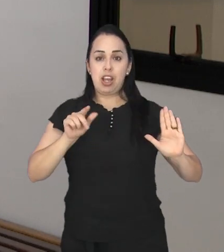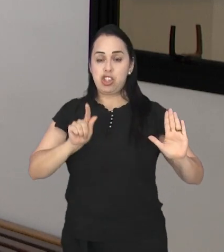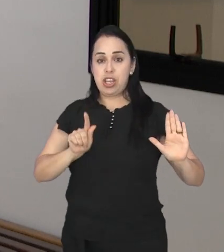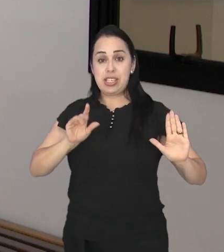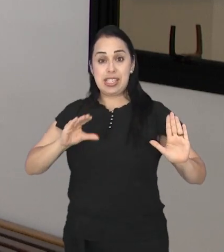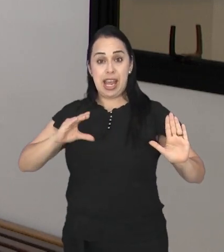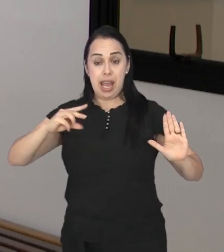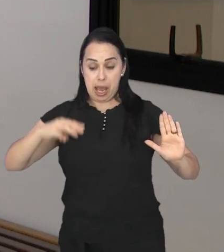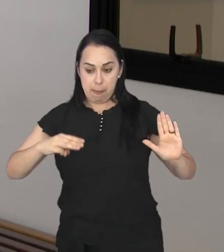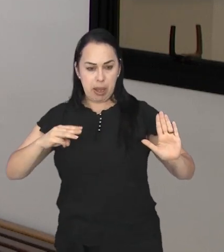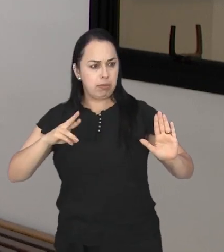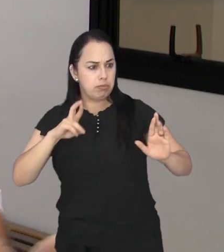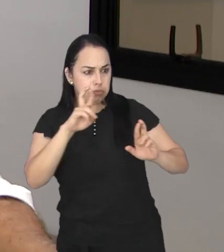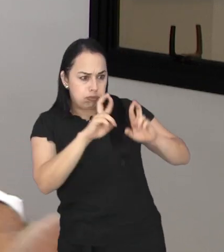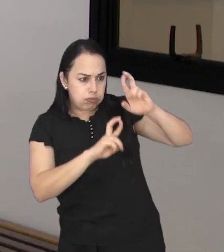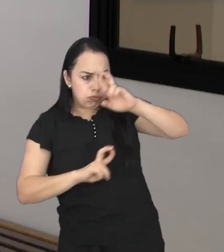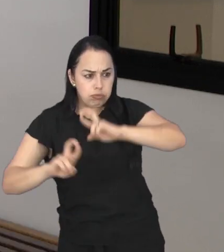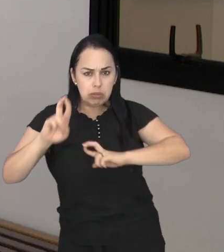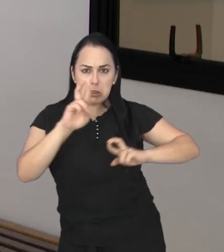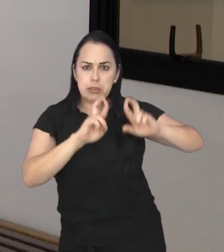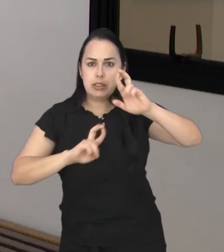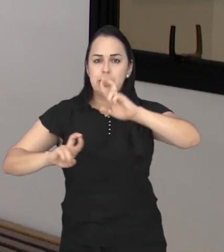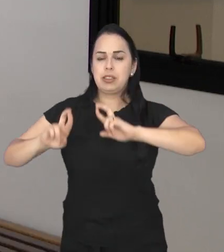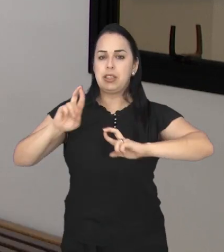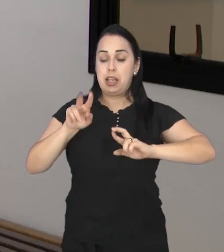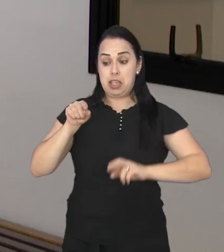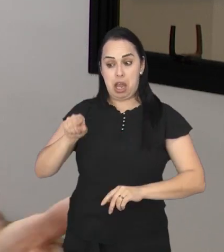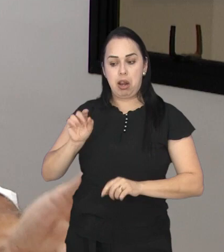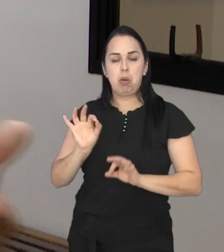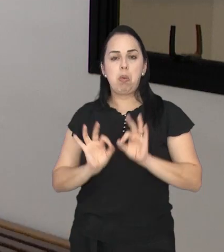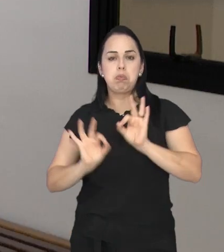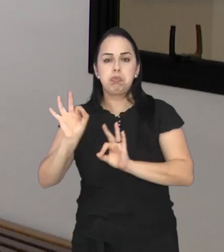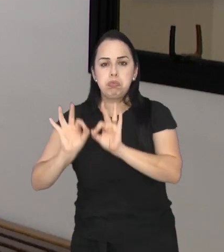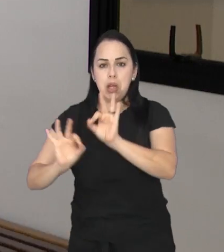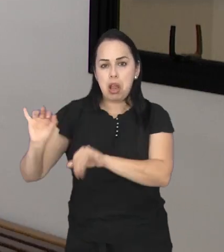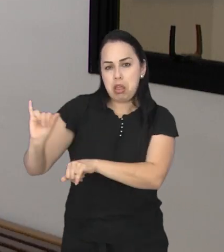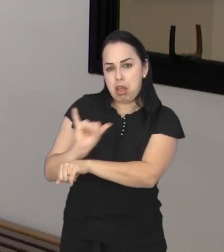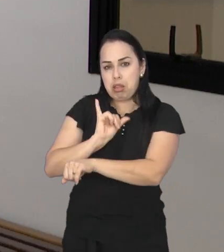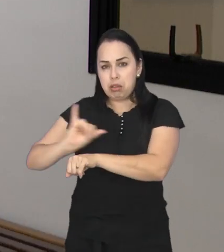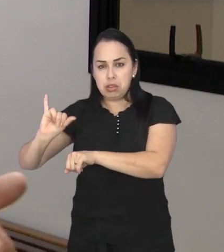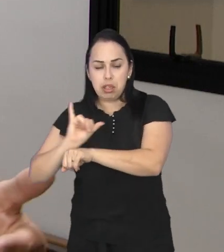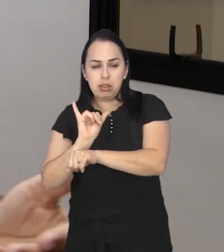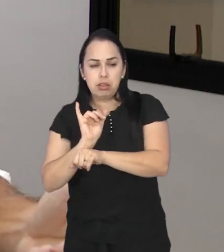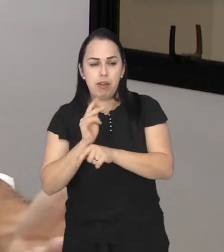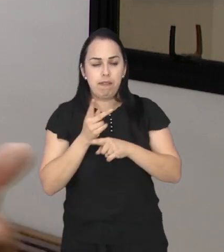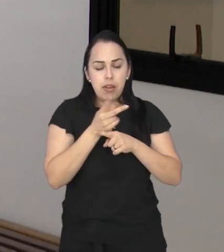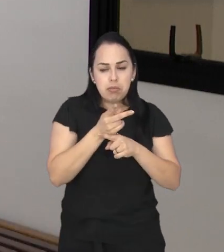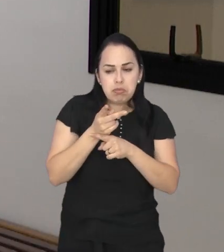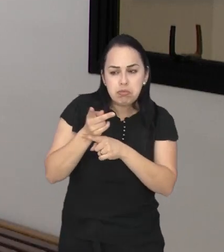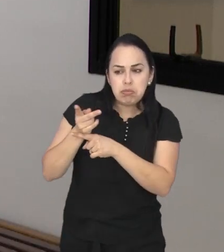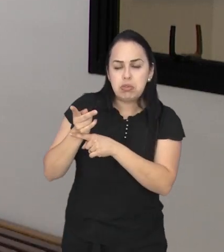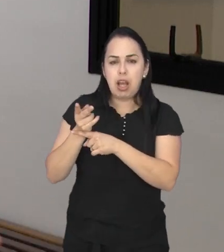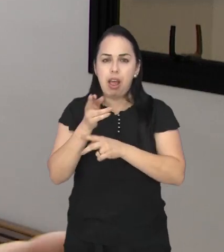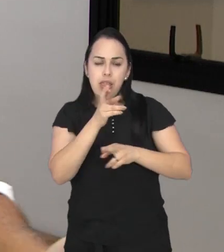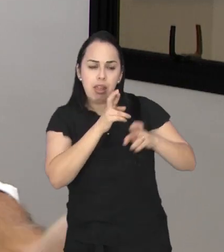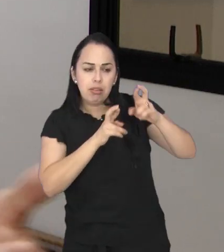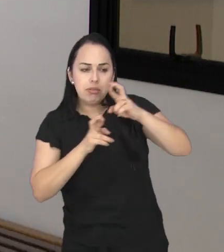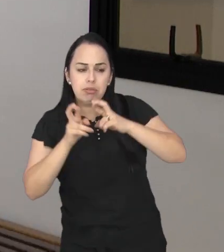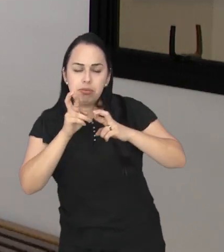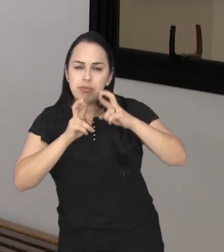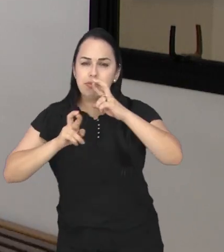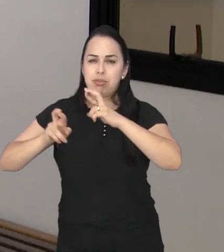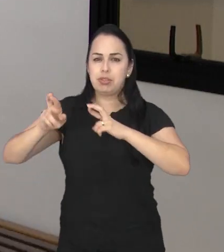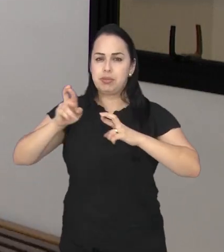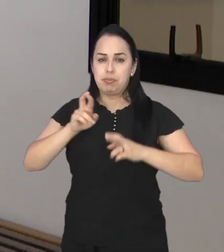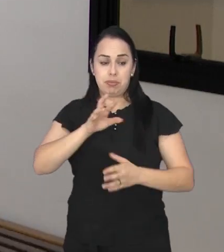Municipal, ela coloque dentro da ronda dela, e no planejamento dela, fazer vistorias, passar